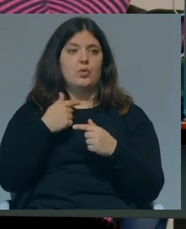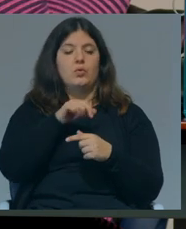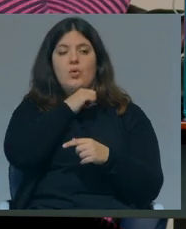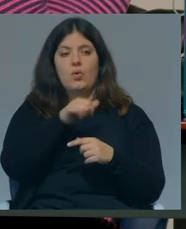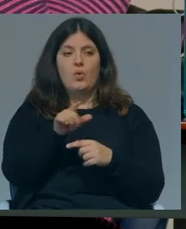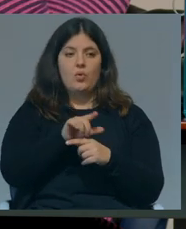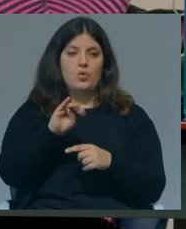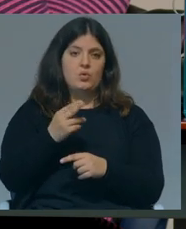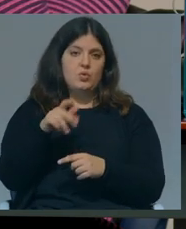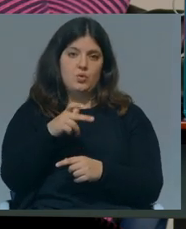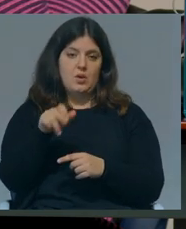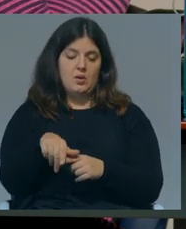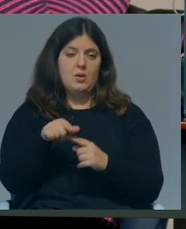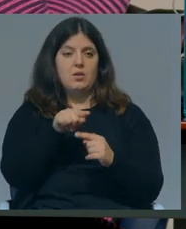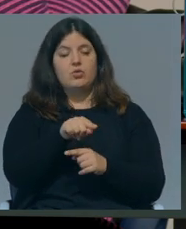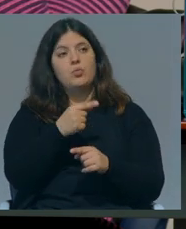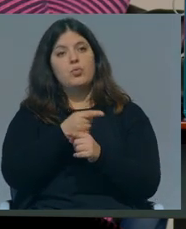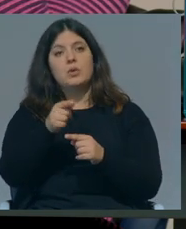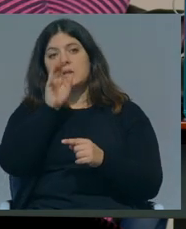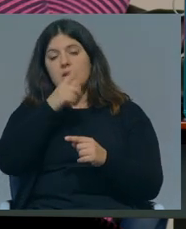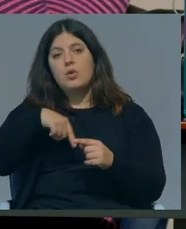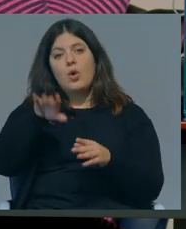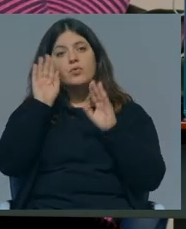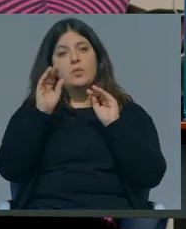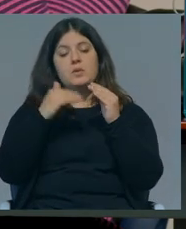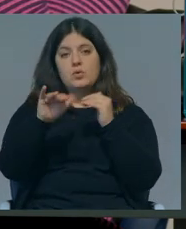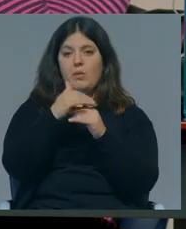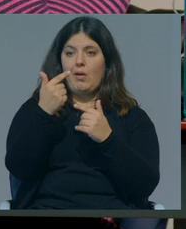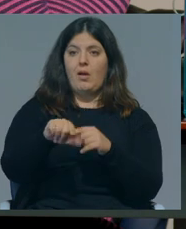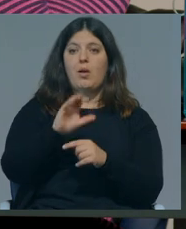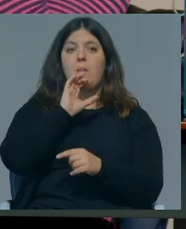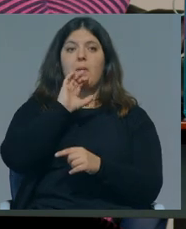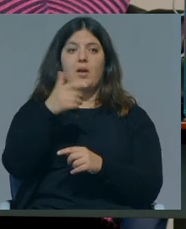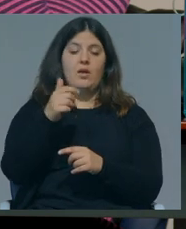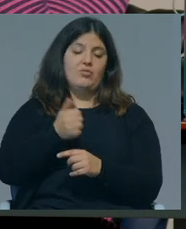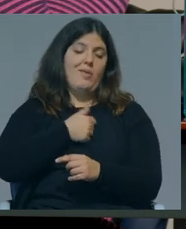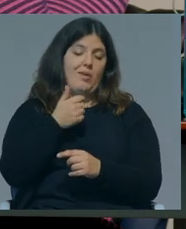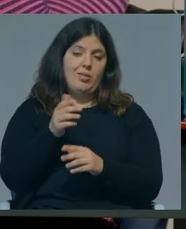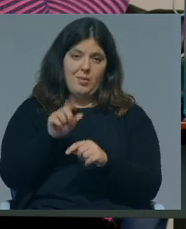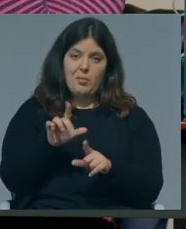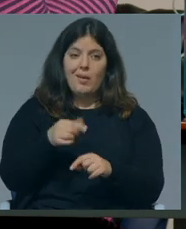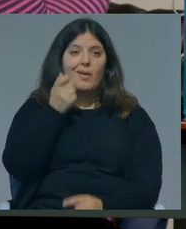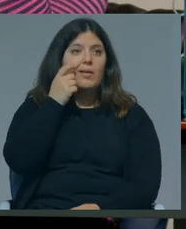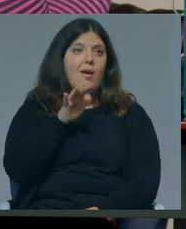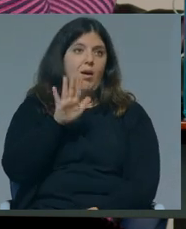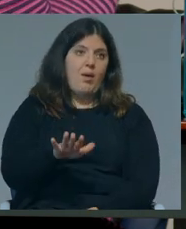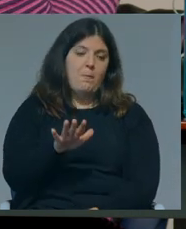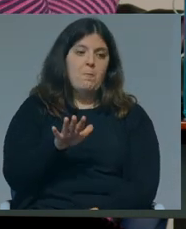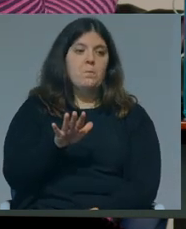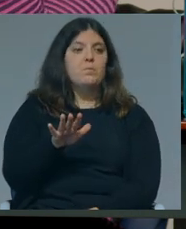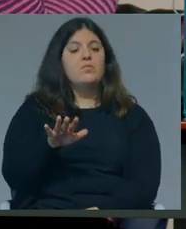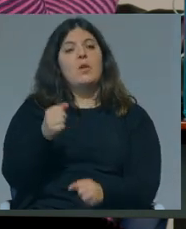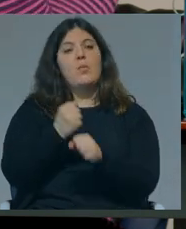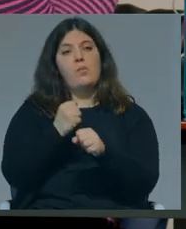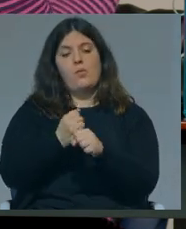discordar da Susana nesta questão, se nós tivermos formação superior, é o país que ganha também. Obviamente que quem está a